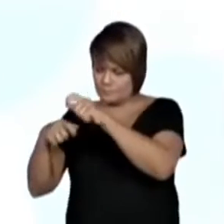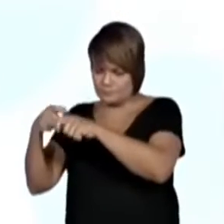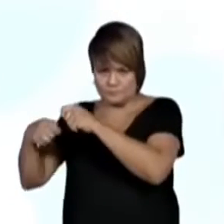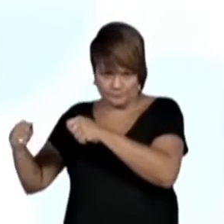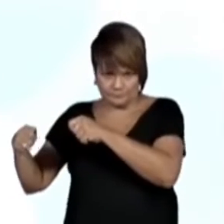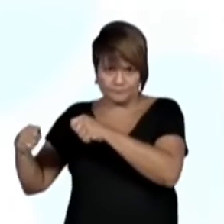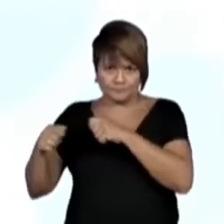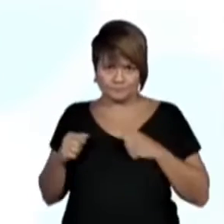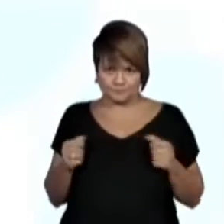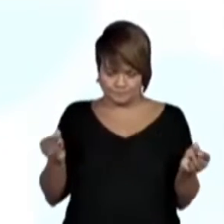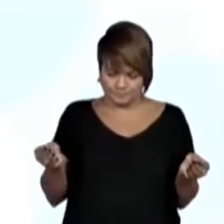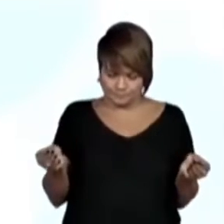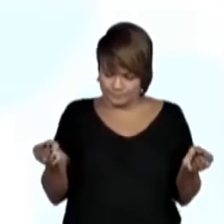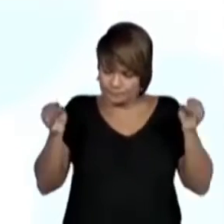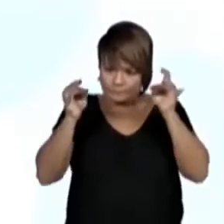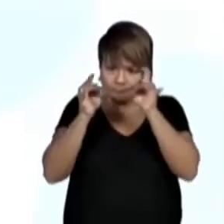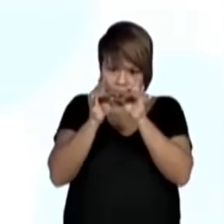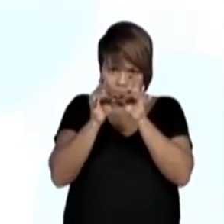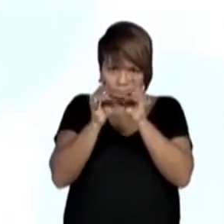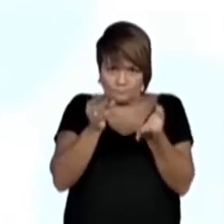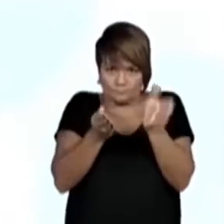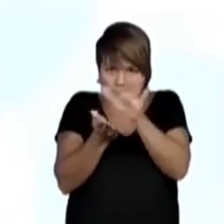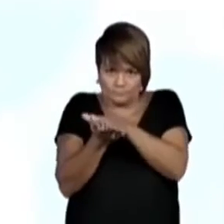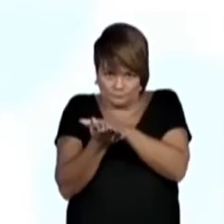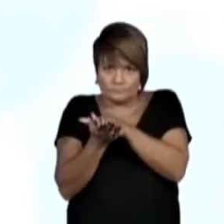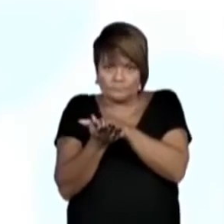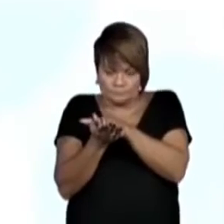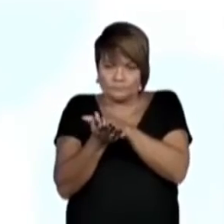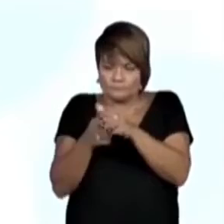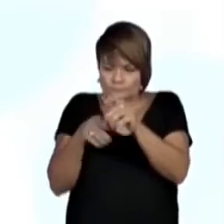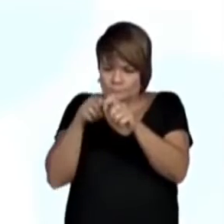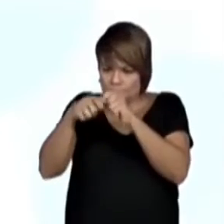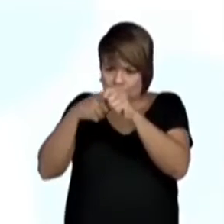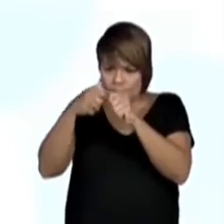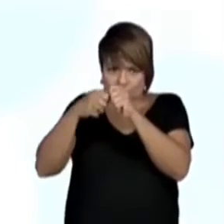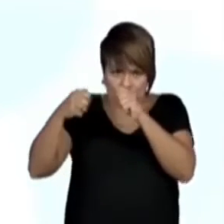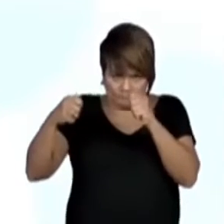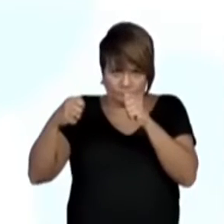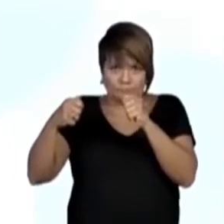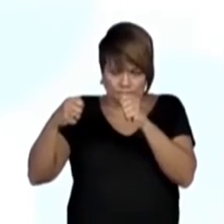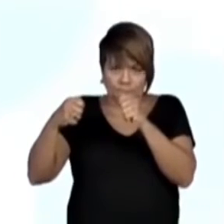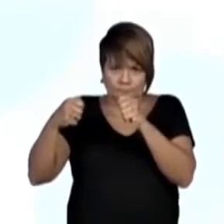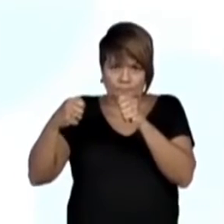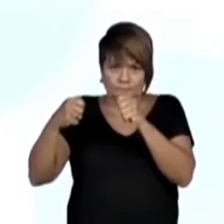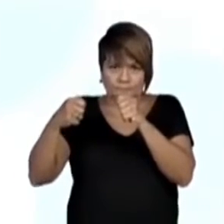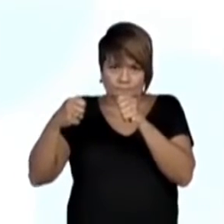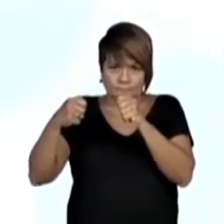Depois, dobra ao meio a tira e faz um terceiro nó.